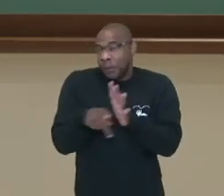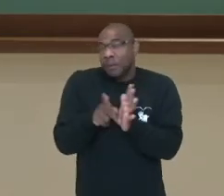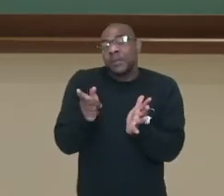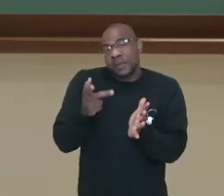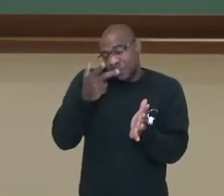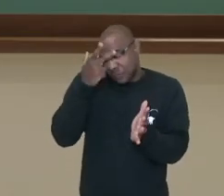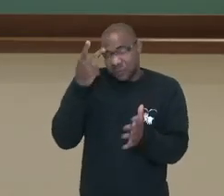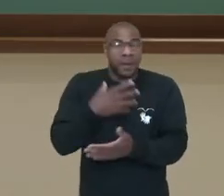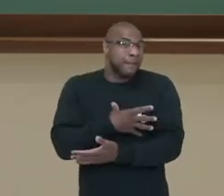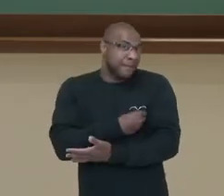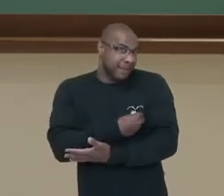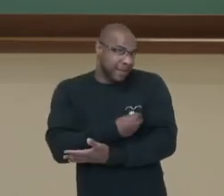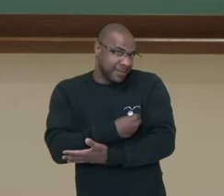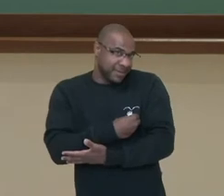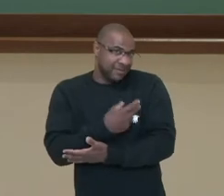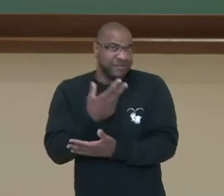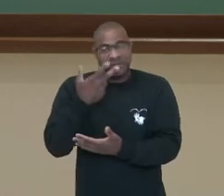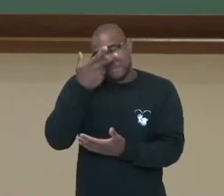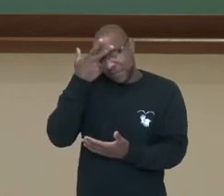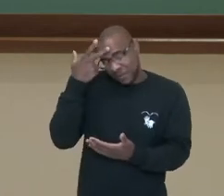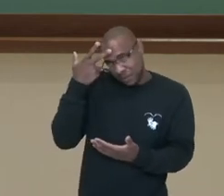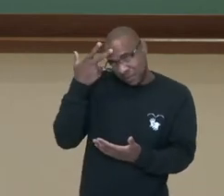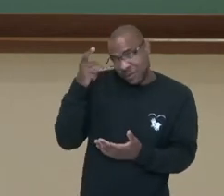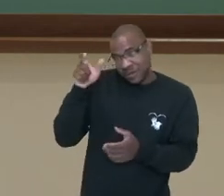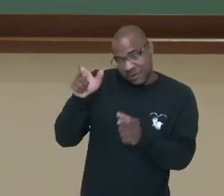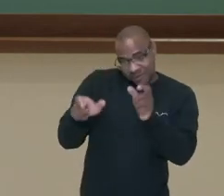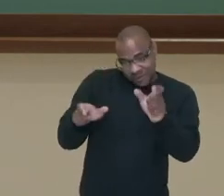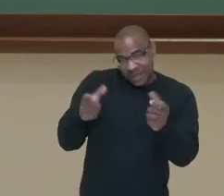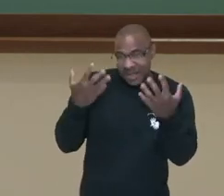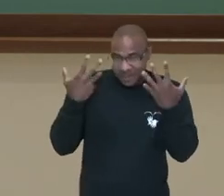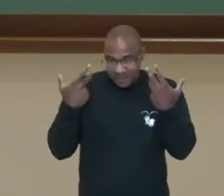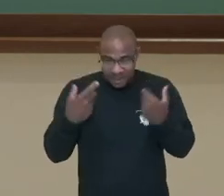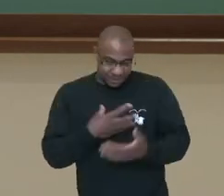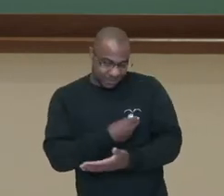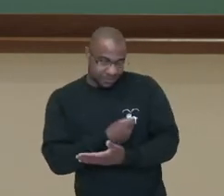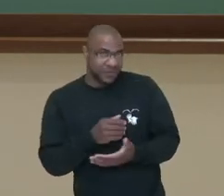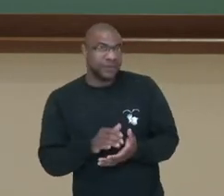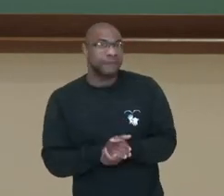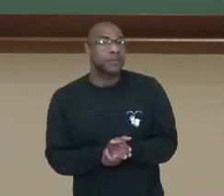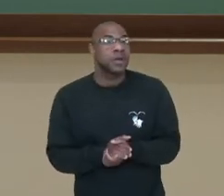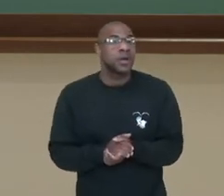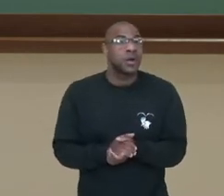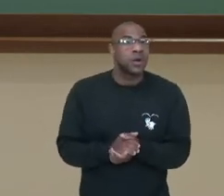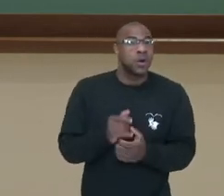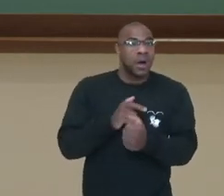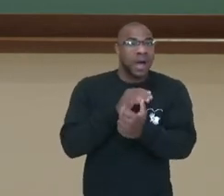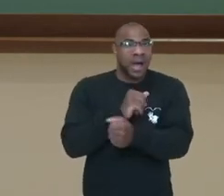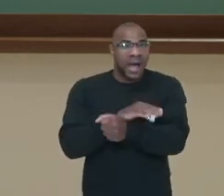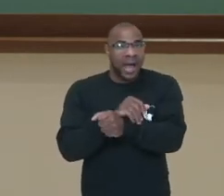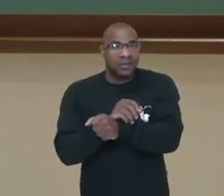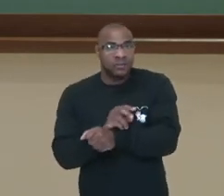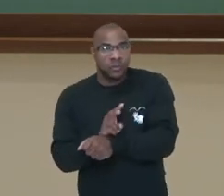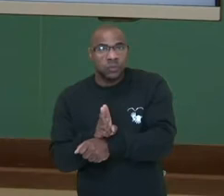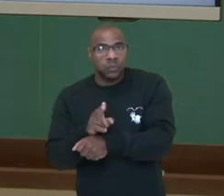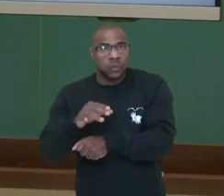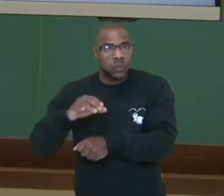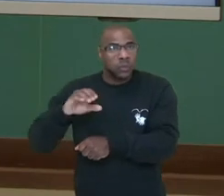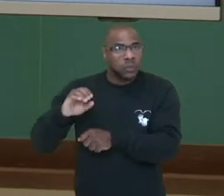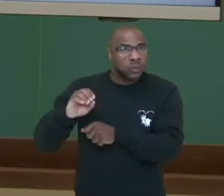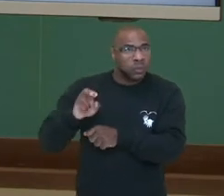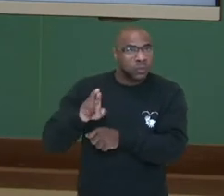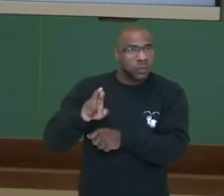exemplo, por isso tem a imagem do coelhinho. Já o ácido úrico, ele não é tóxico, porém ele é